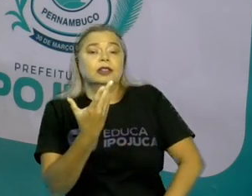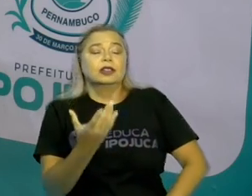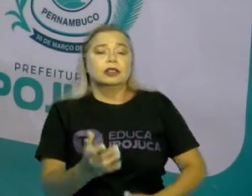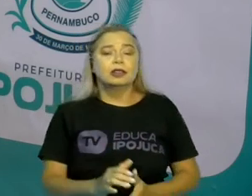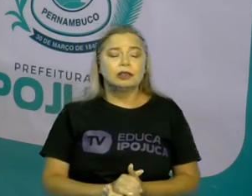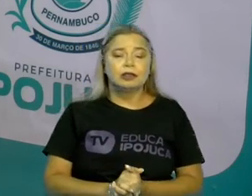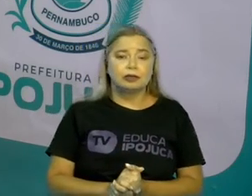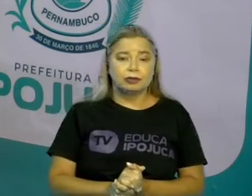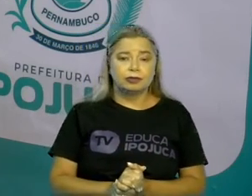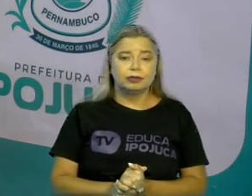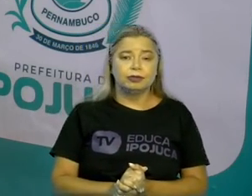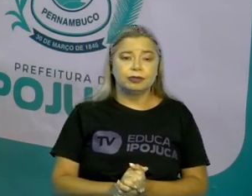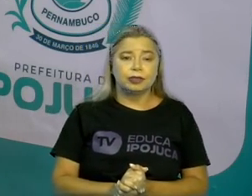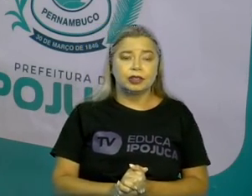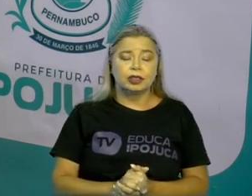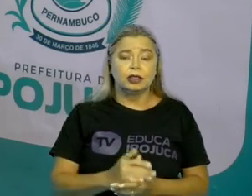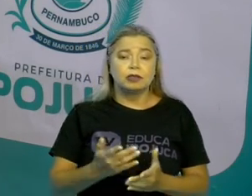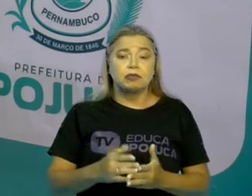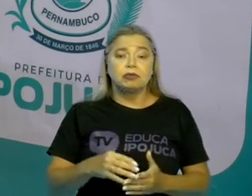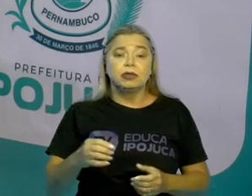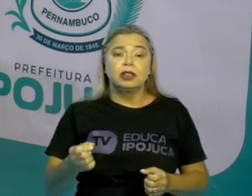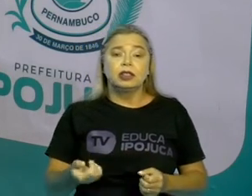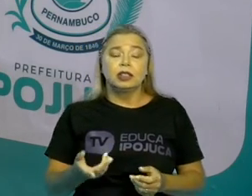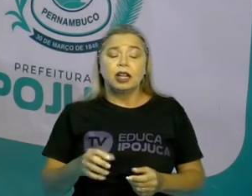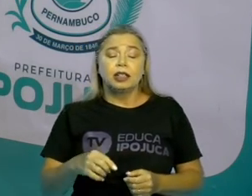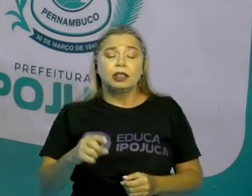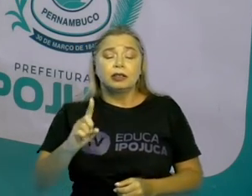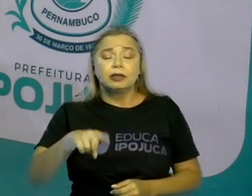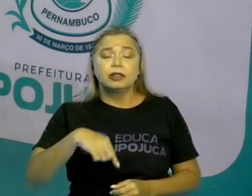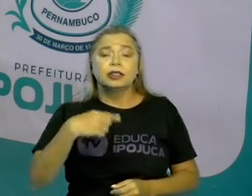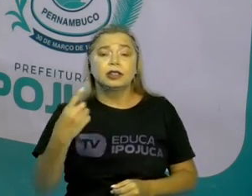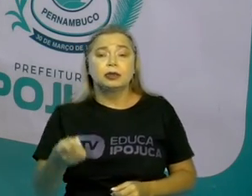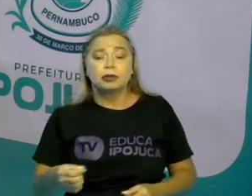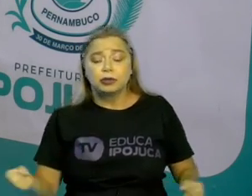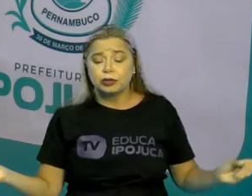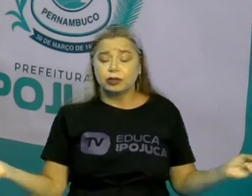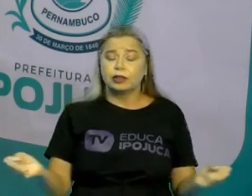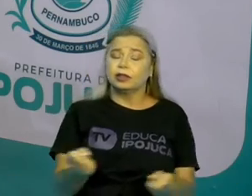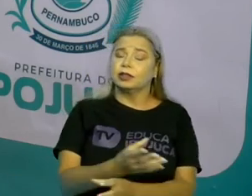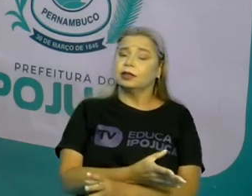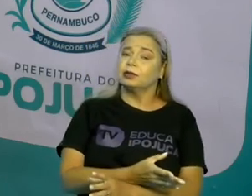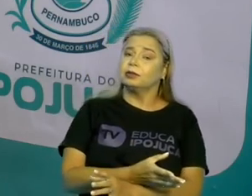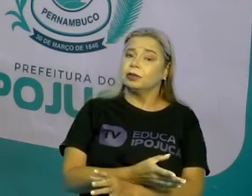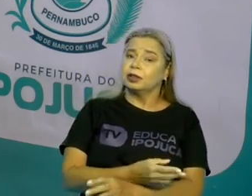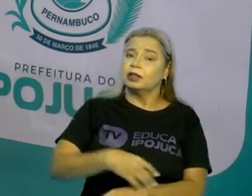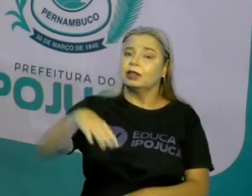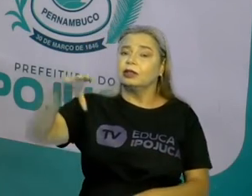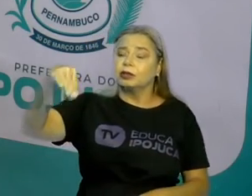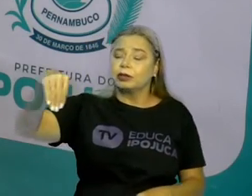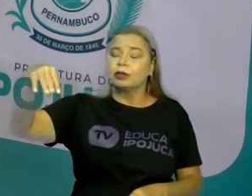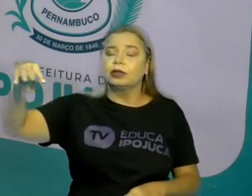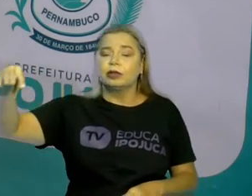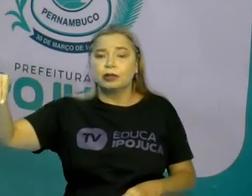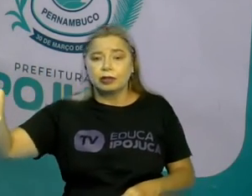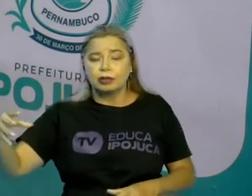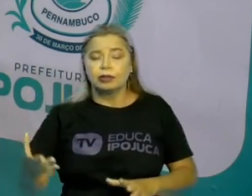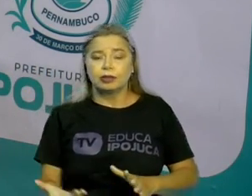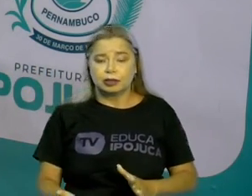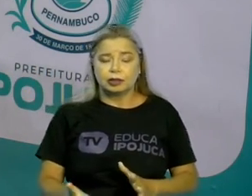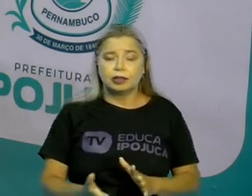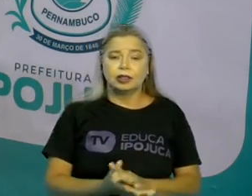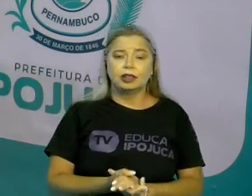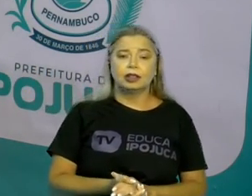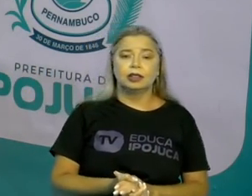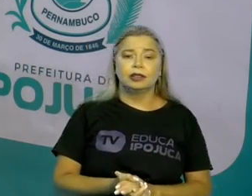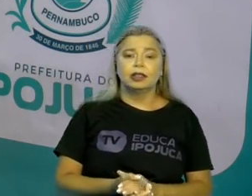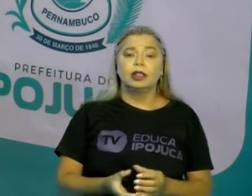E, por fim, o desfecho, que já está dizendo aí a própria palavra. fecho, o fechamento da